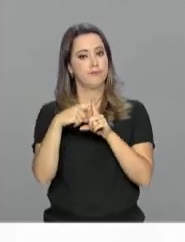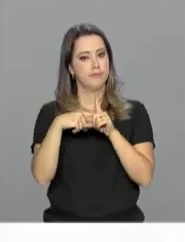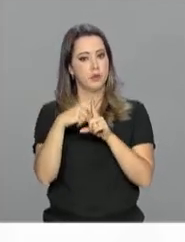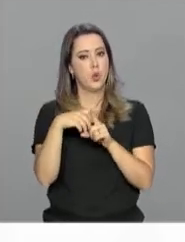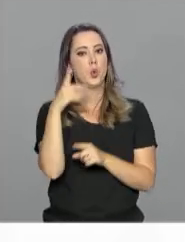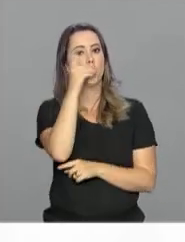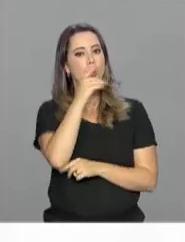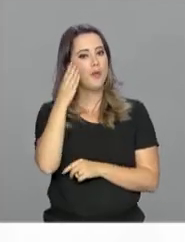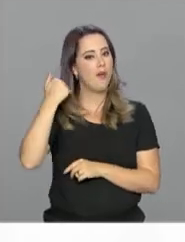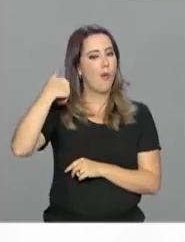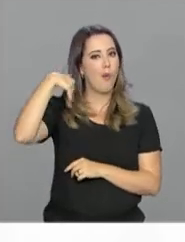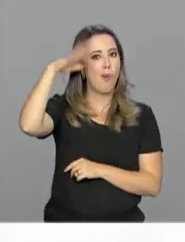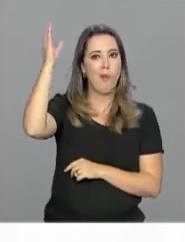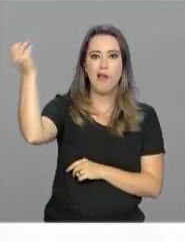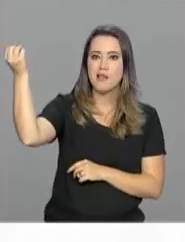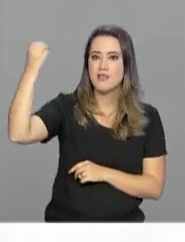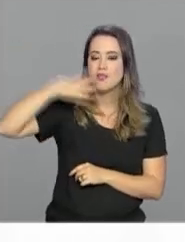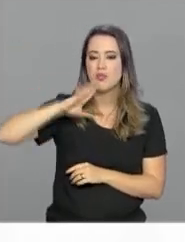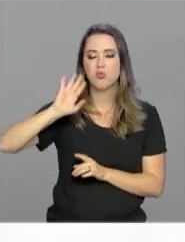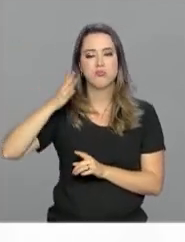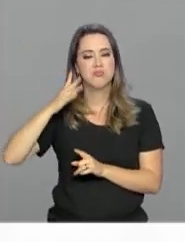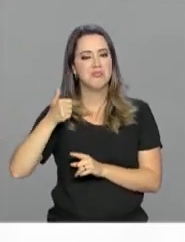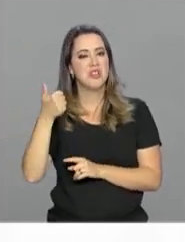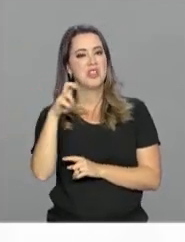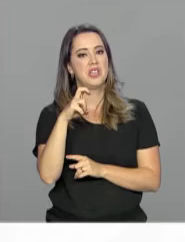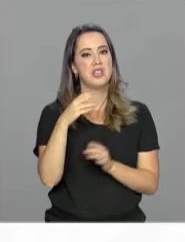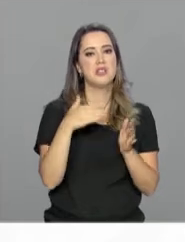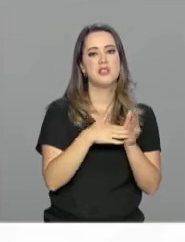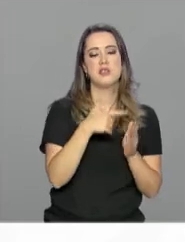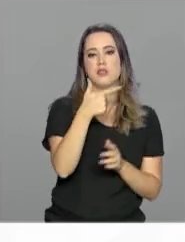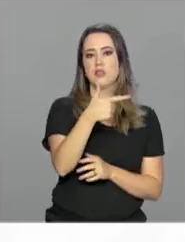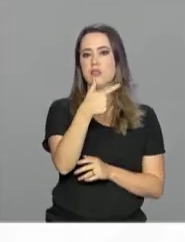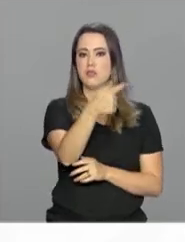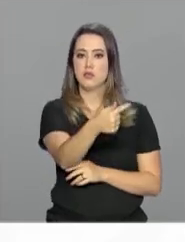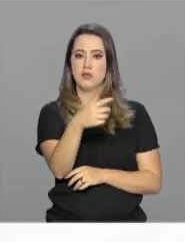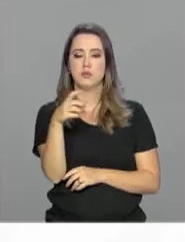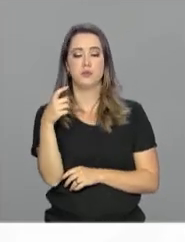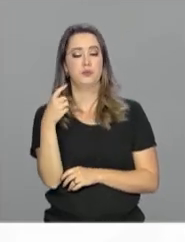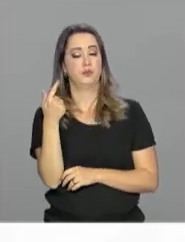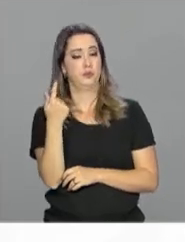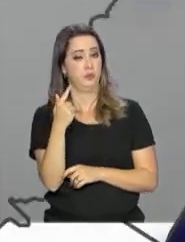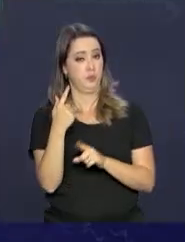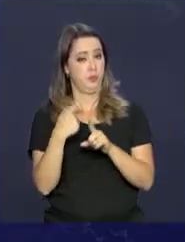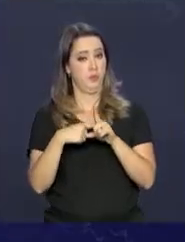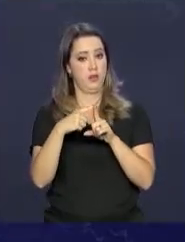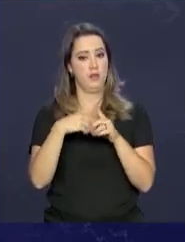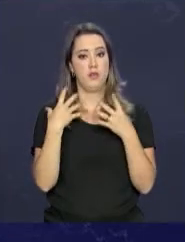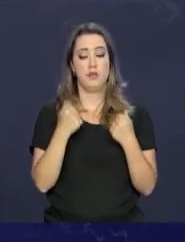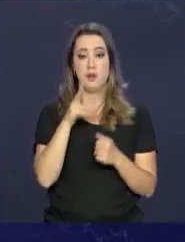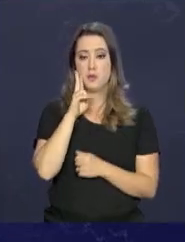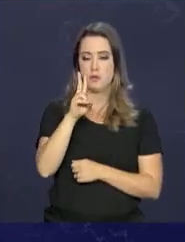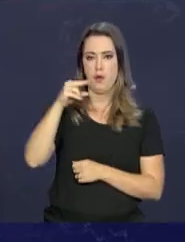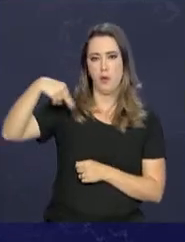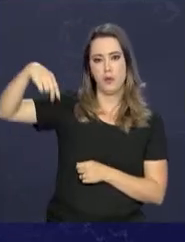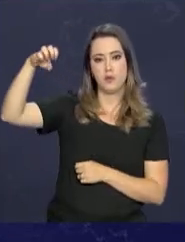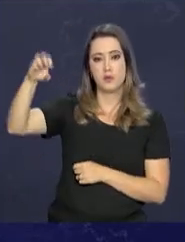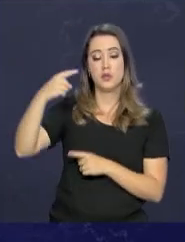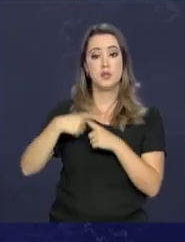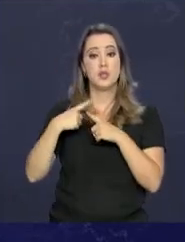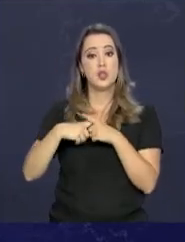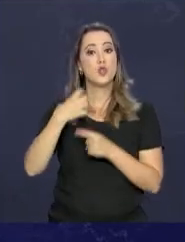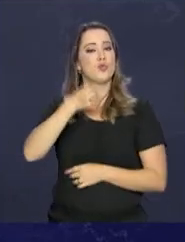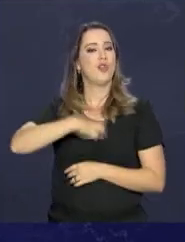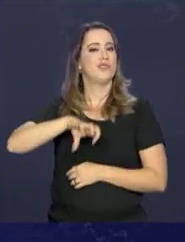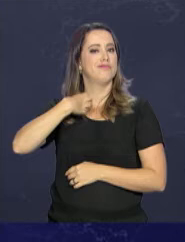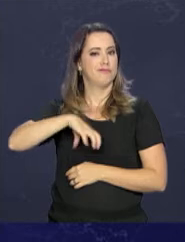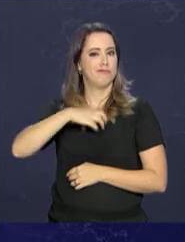mais sol e termômetros variando, entre 15 e 27 graus. A gente vai agora para o Nordeste, porque em Salvador